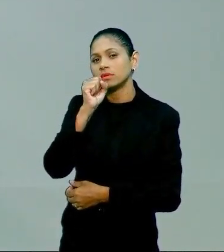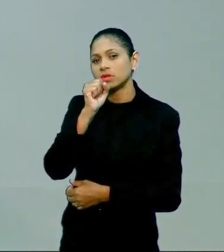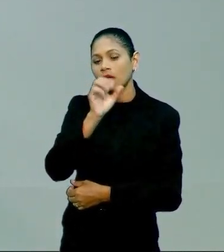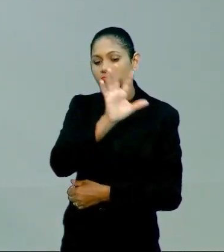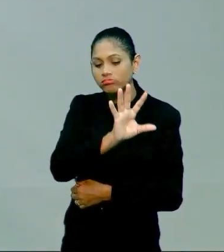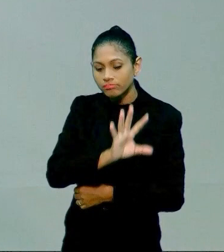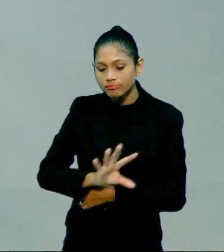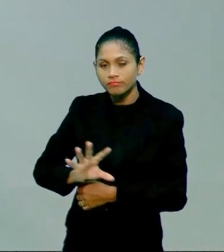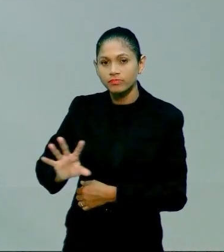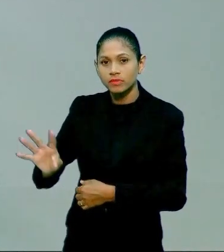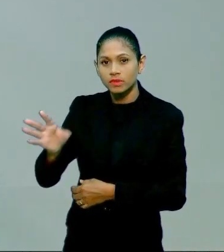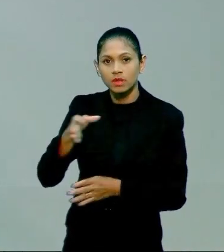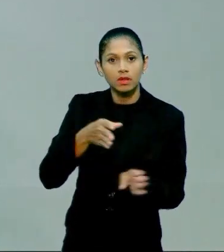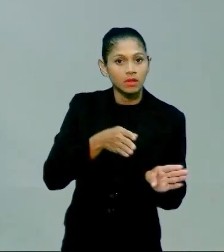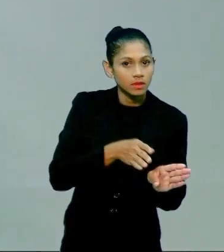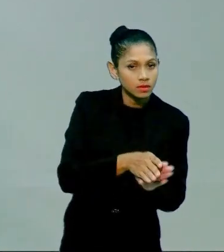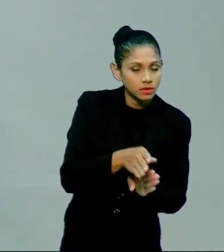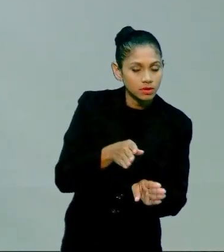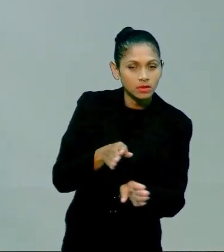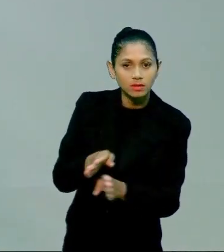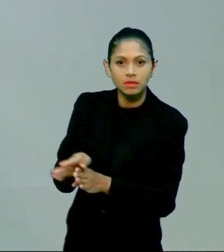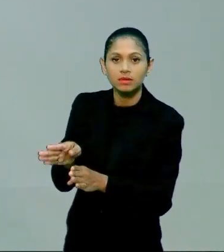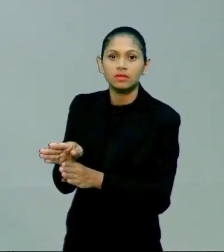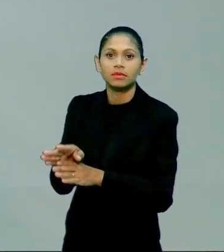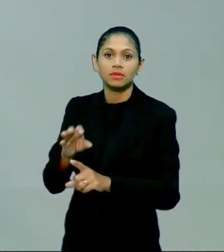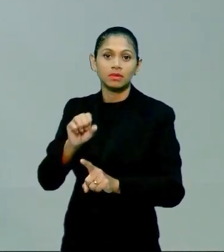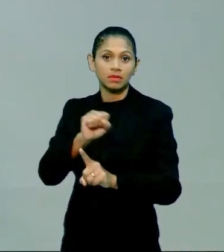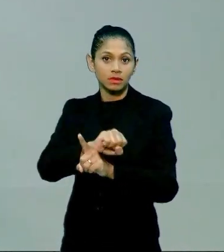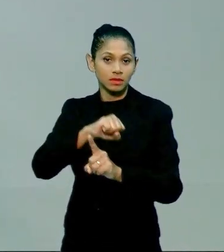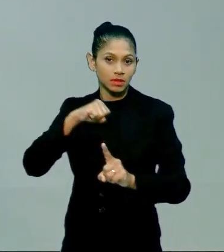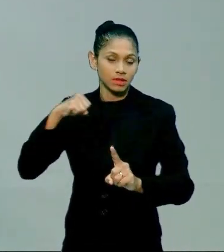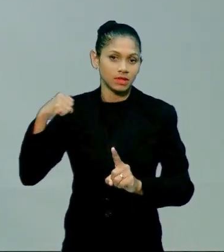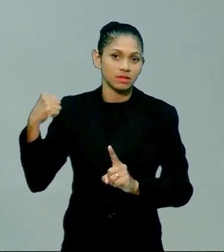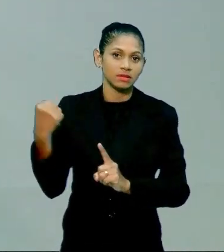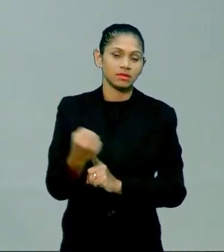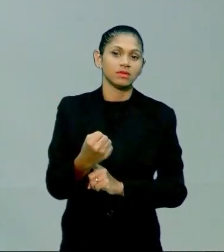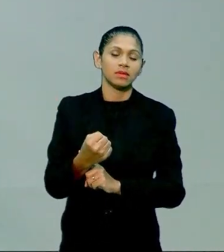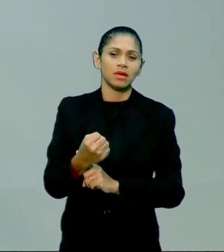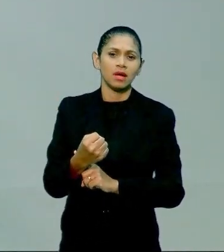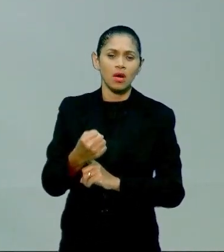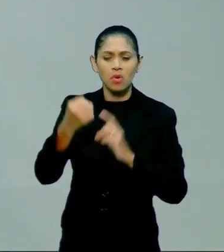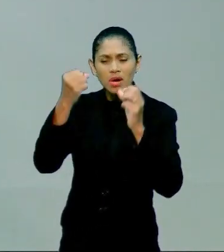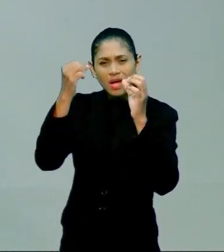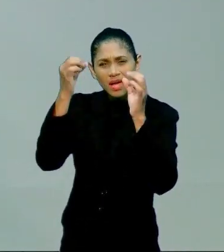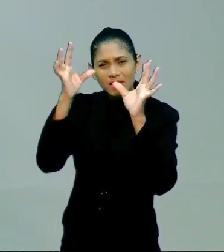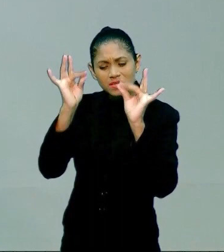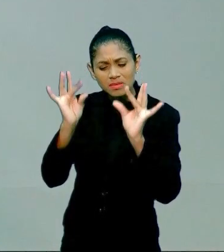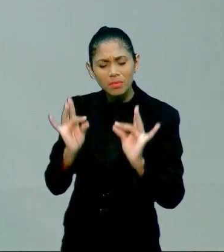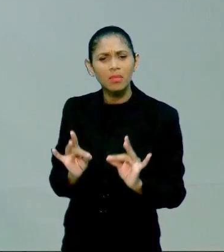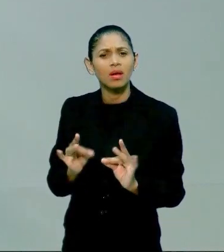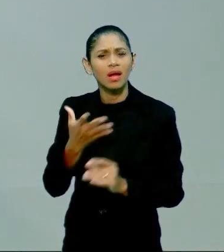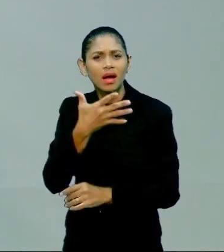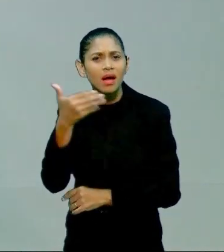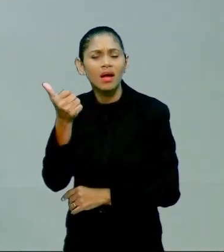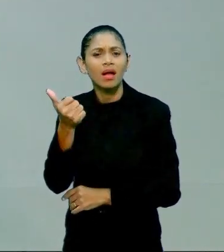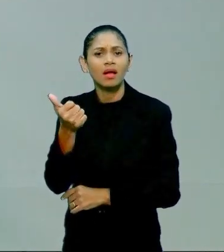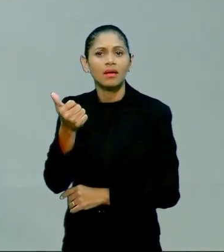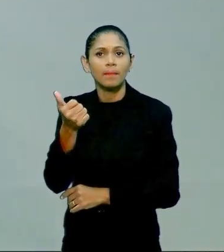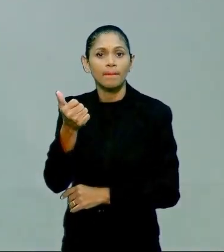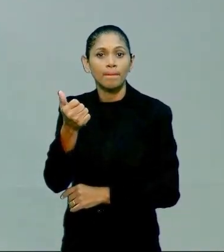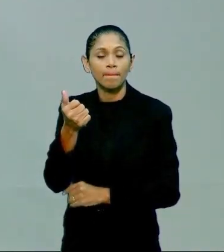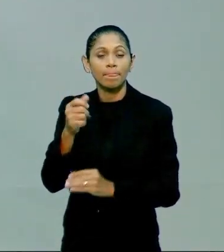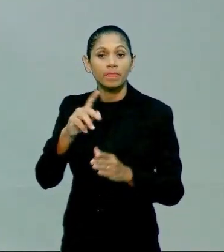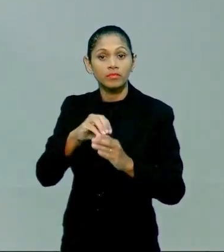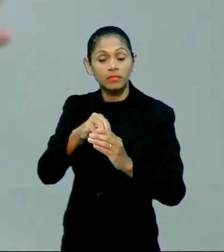de direcionamento social. O que é isso, professor? Explica um pouquinho melhor. É só uma característica.